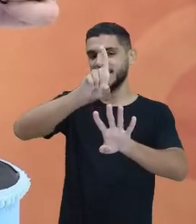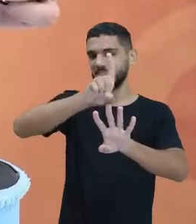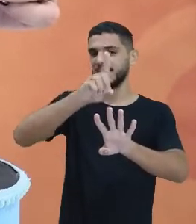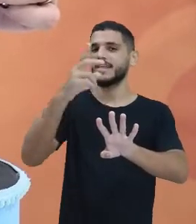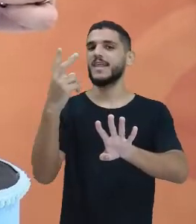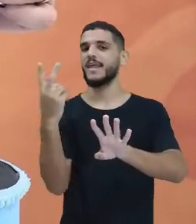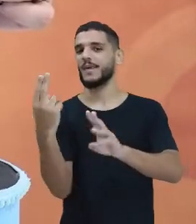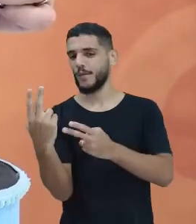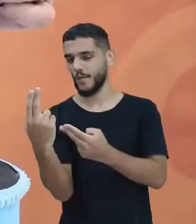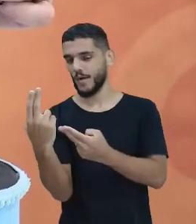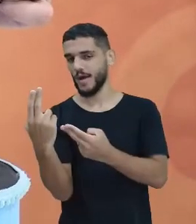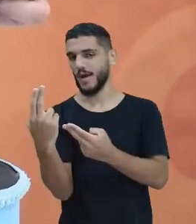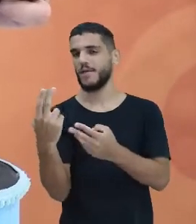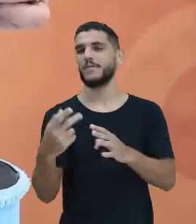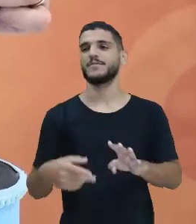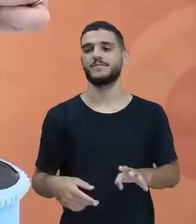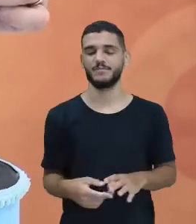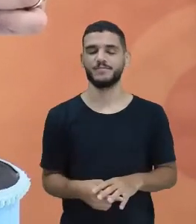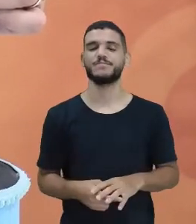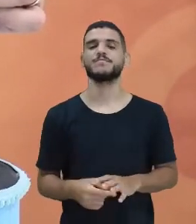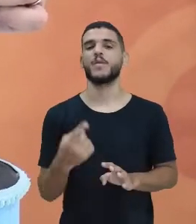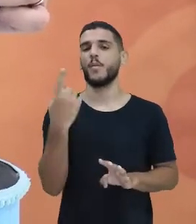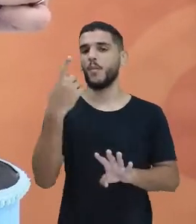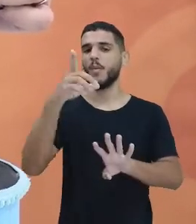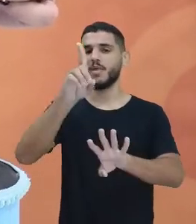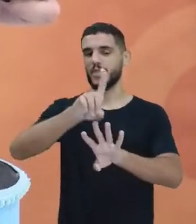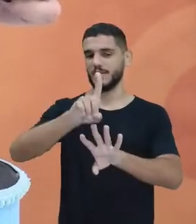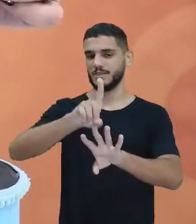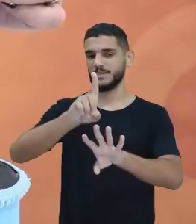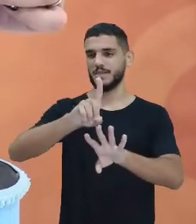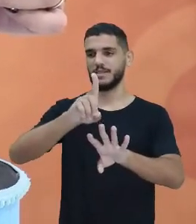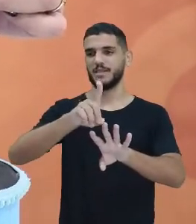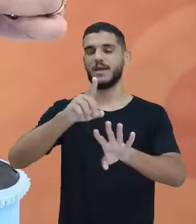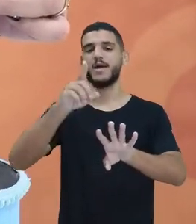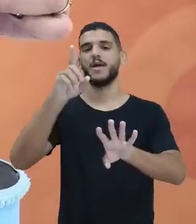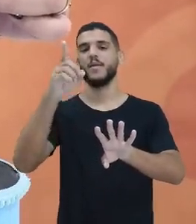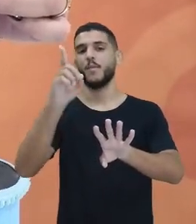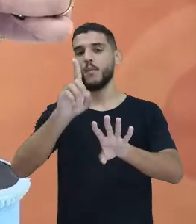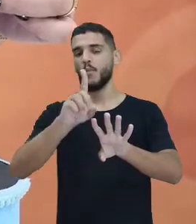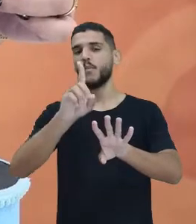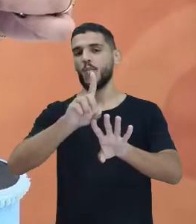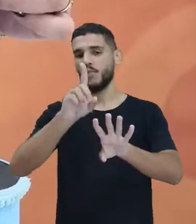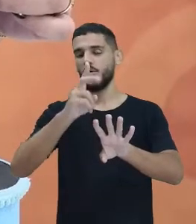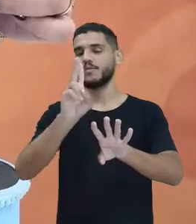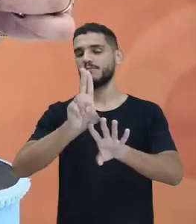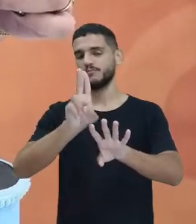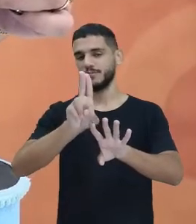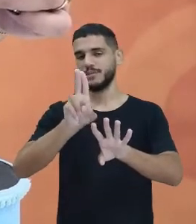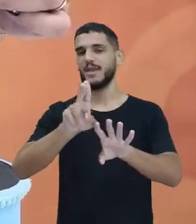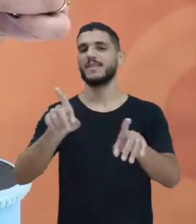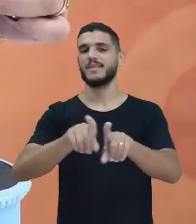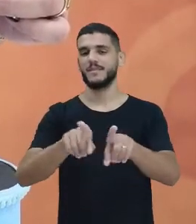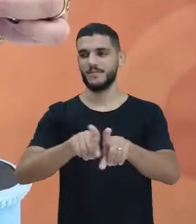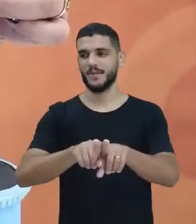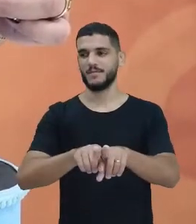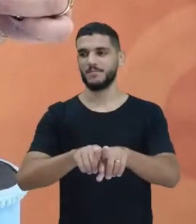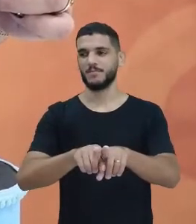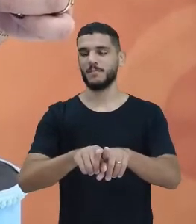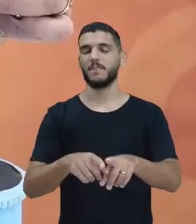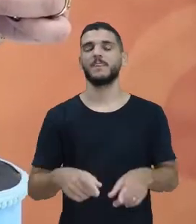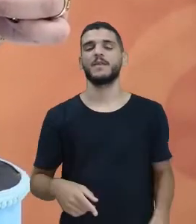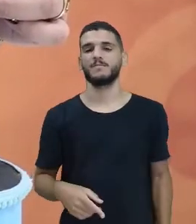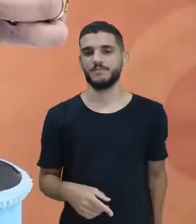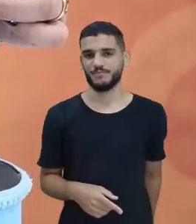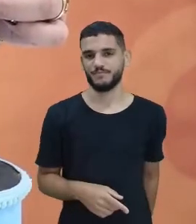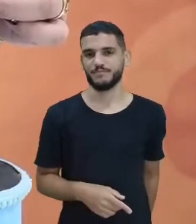família do dez. Uma dezena. Uma dezena, o meu e uma unidade. Então, como aqui a gente tem a mesma